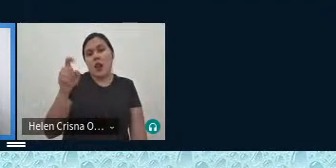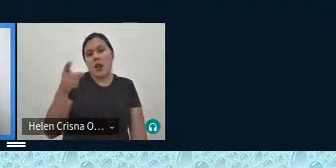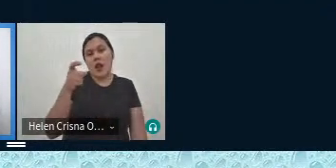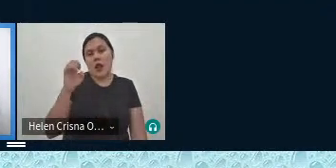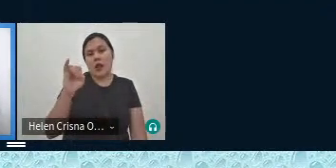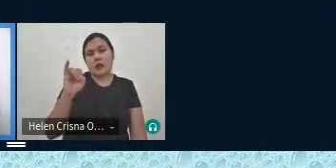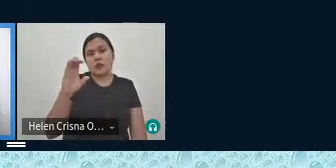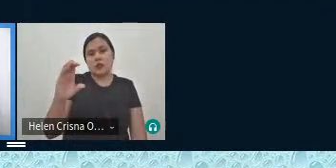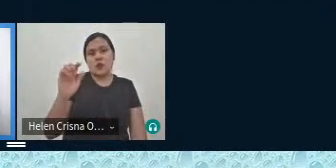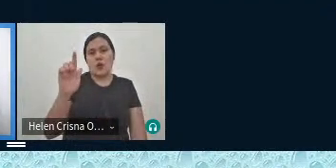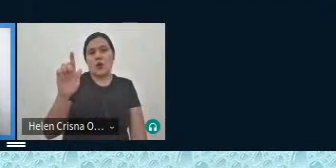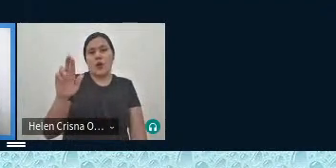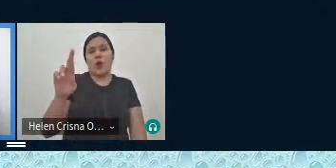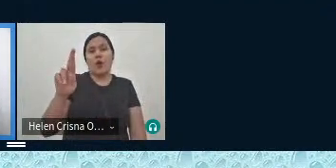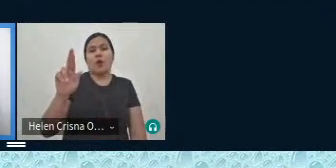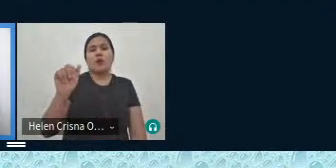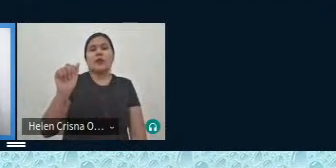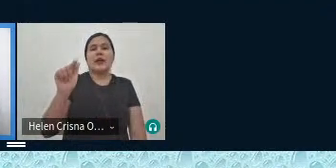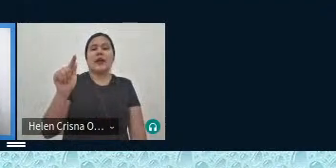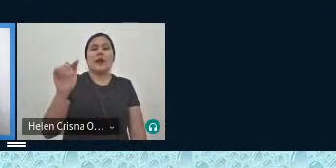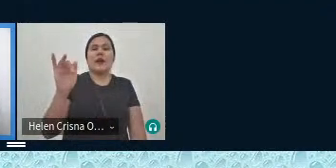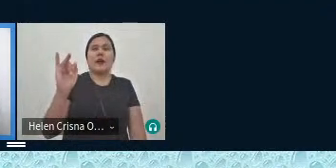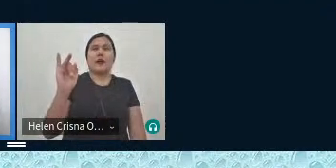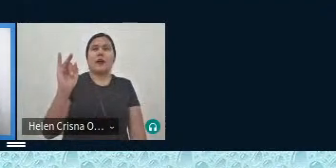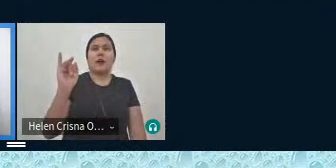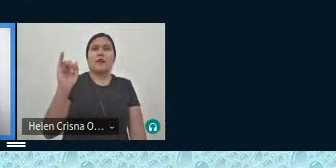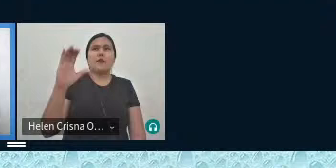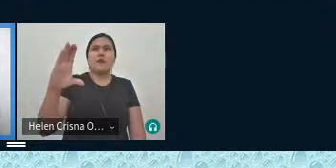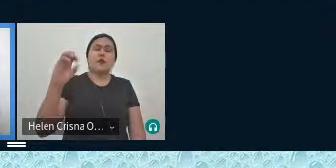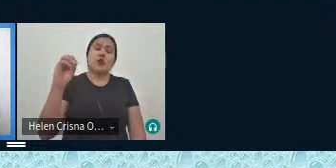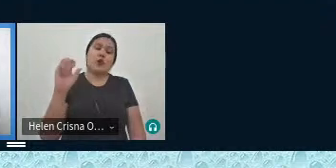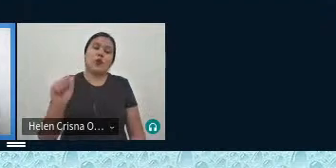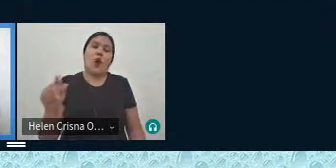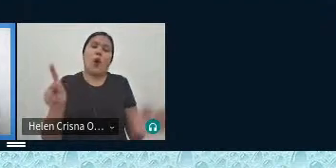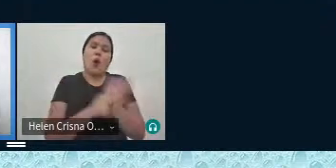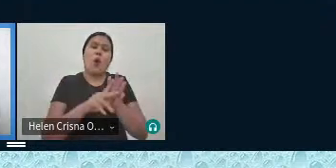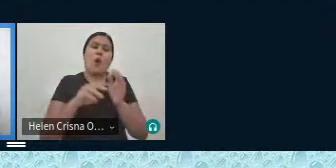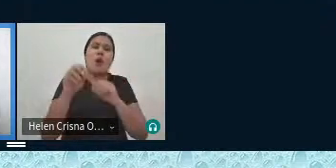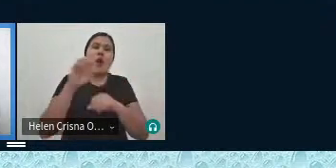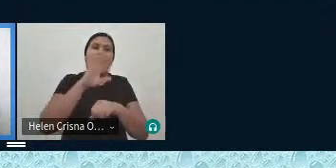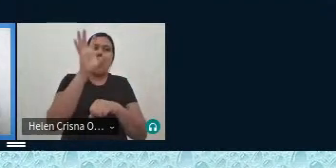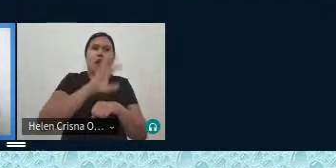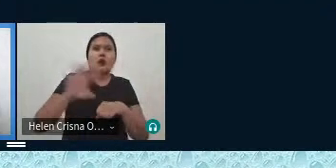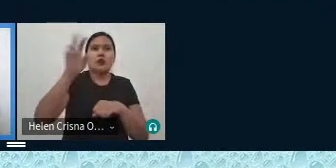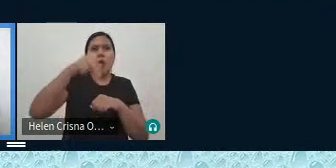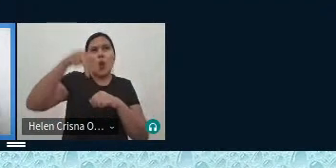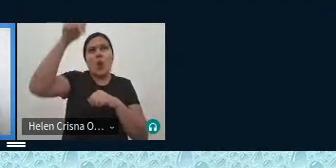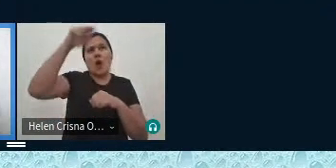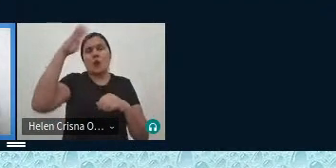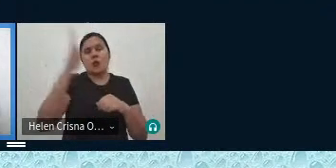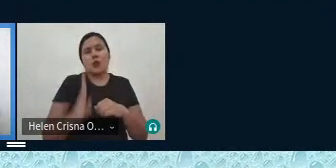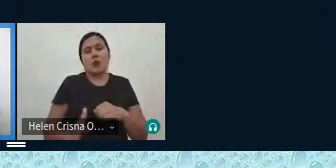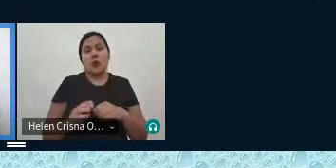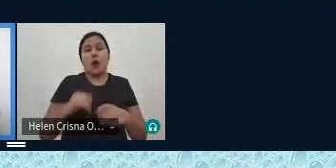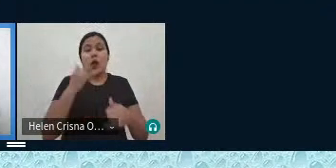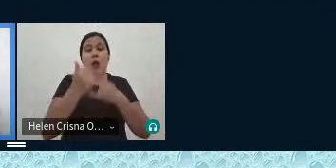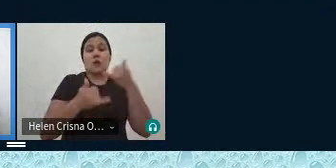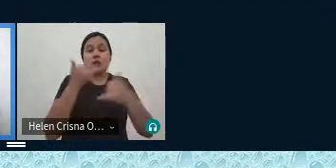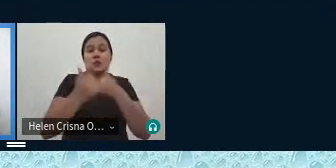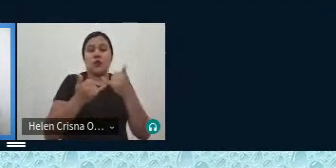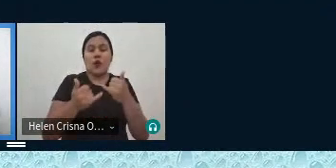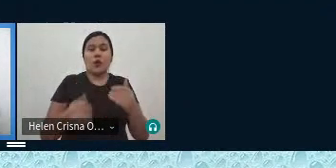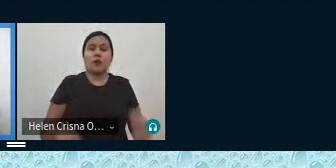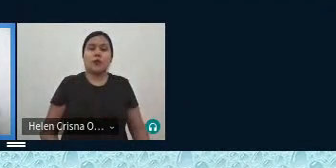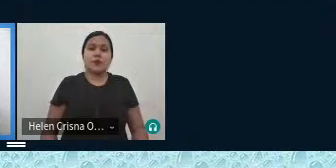novo jeito de consultar os dicionários próprios da região norte do Brasil estes jogos escapam do